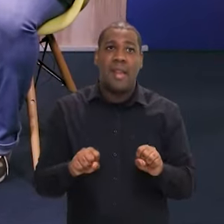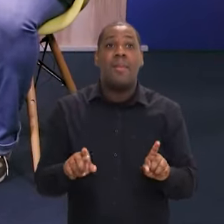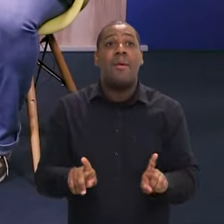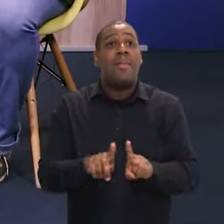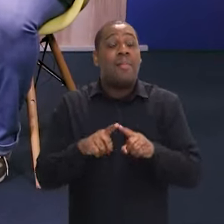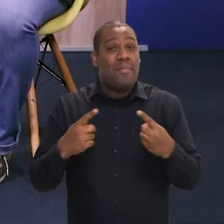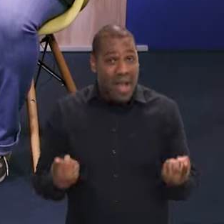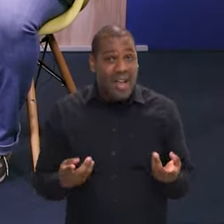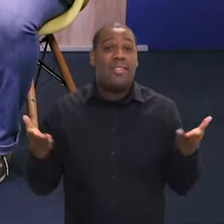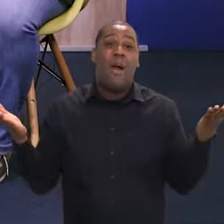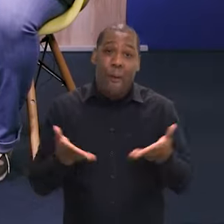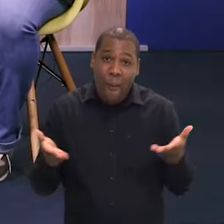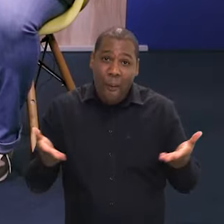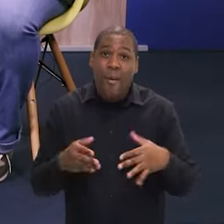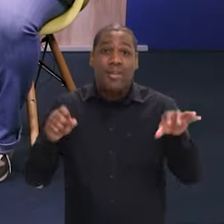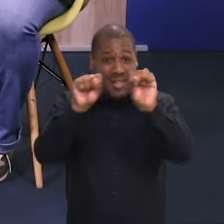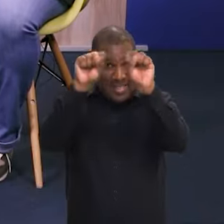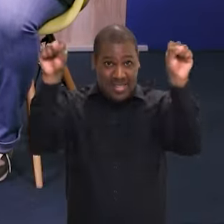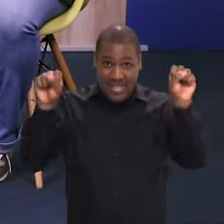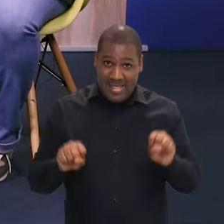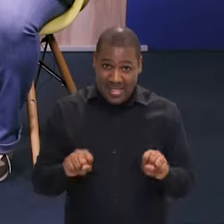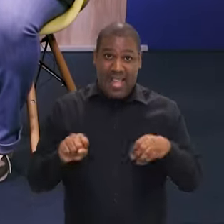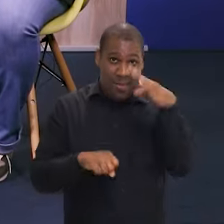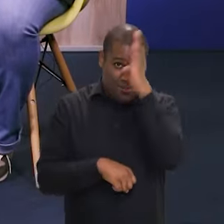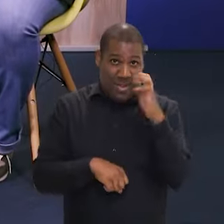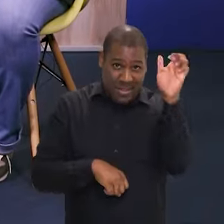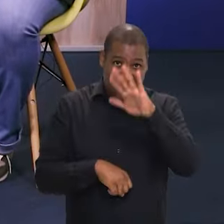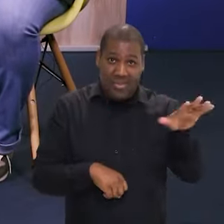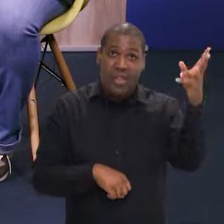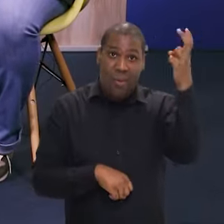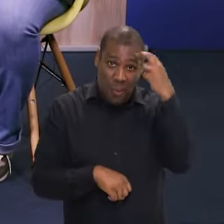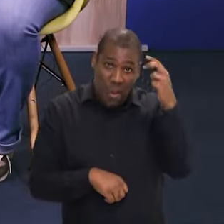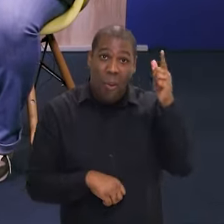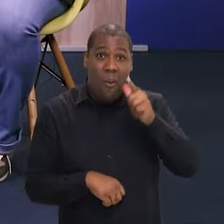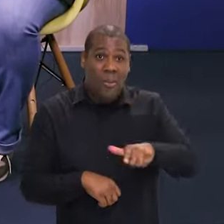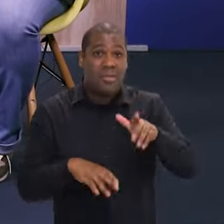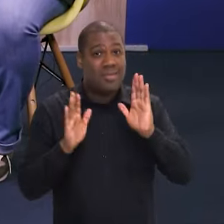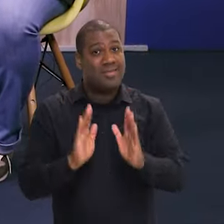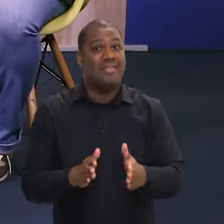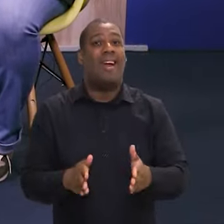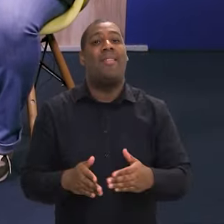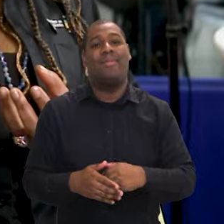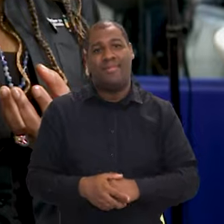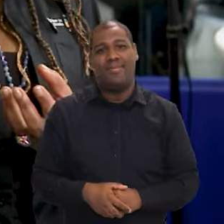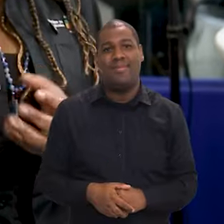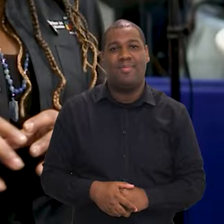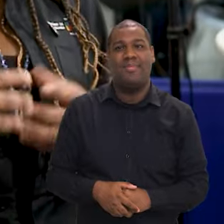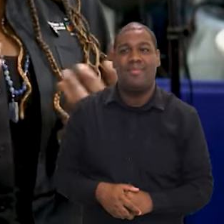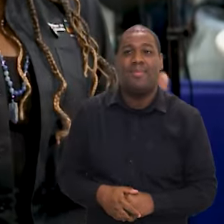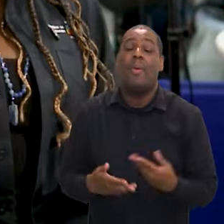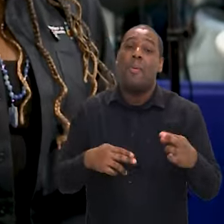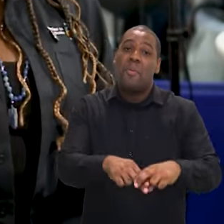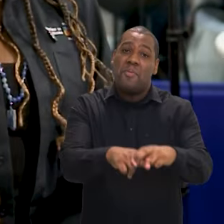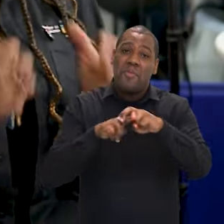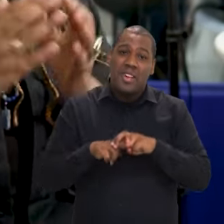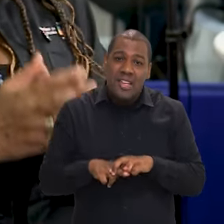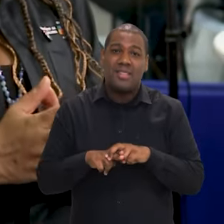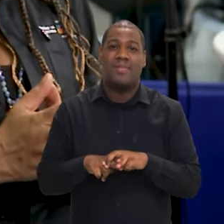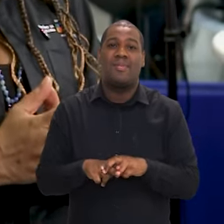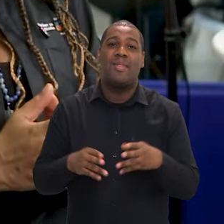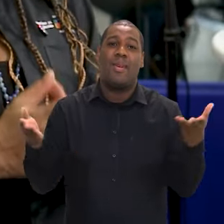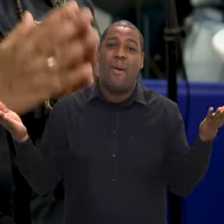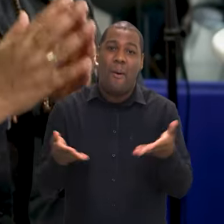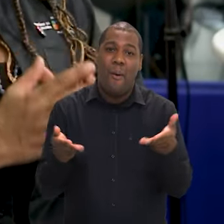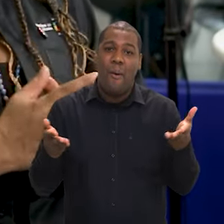hoje nós temos um sistema mais realidade e também já estamos trazendo políticas para esse sistema. Então não estamos soltos, por